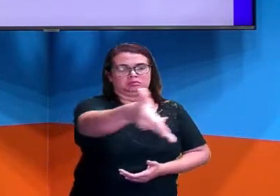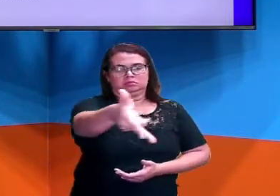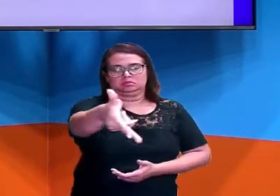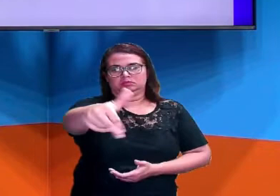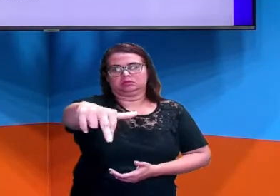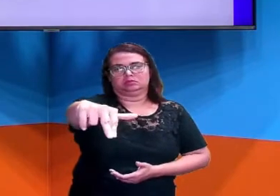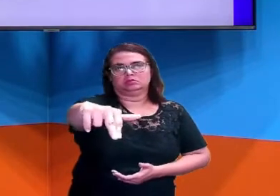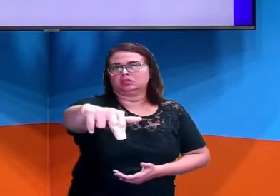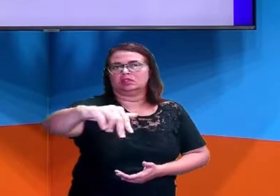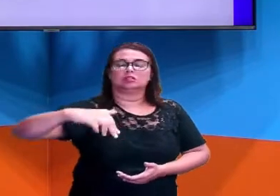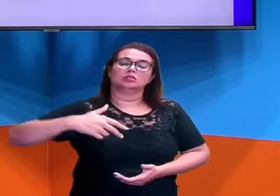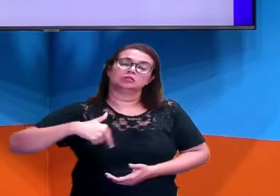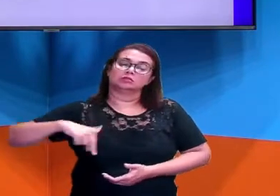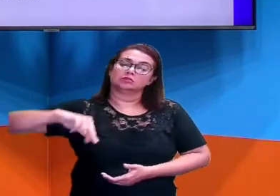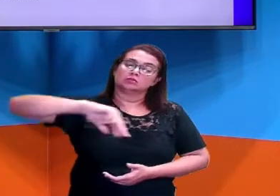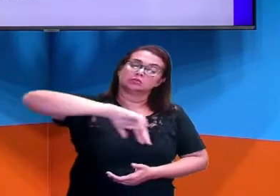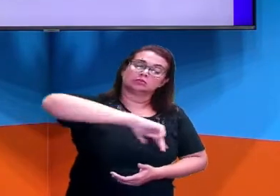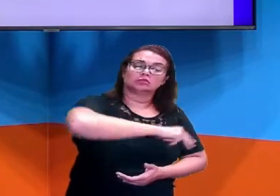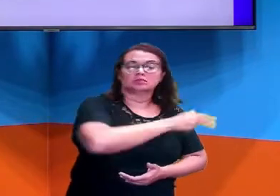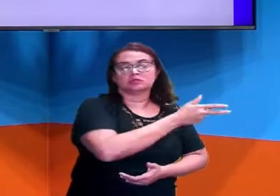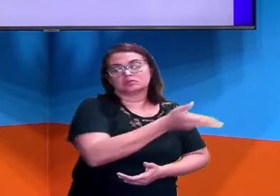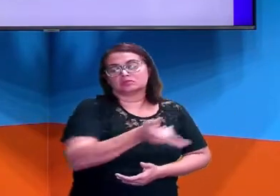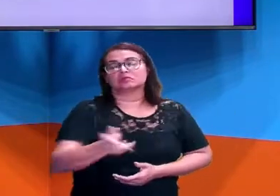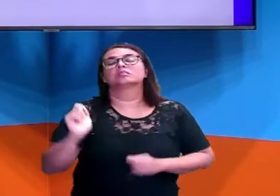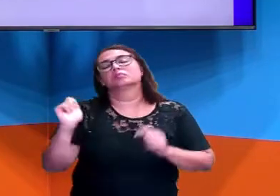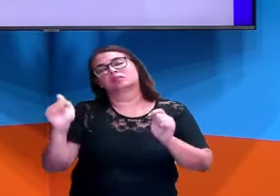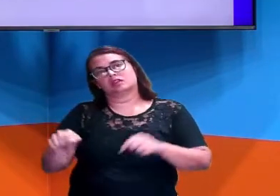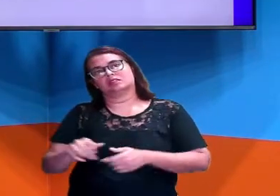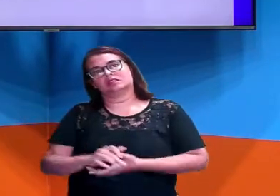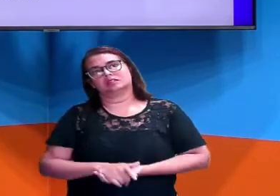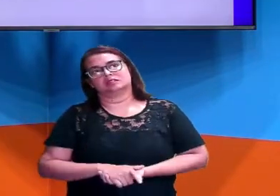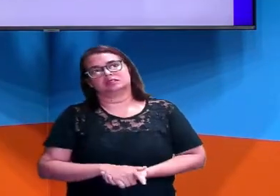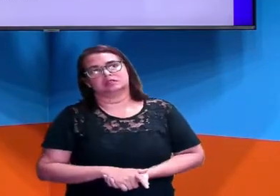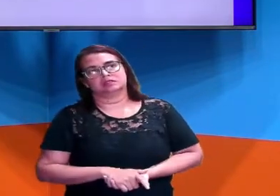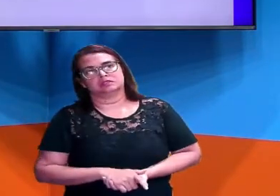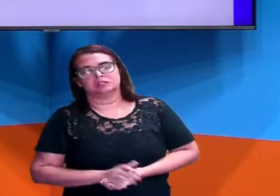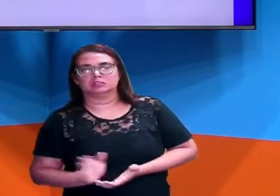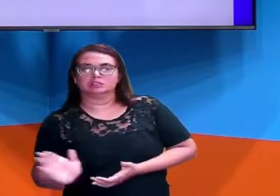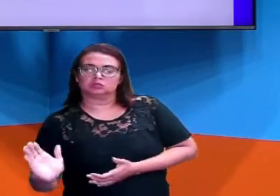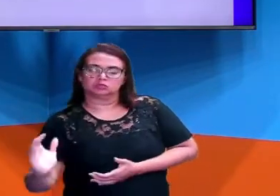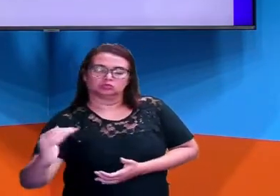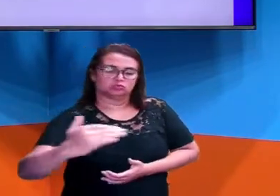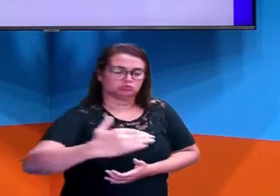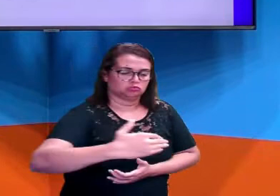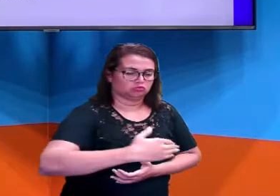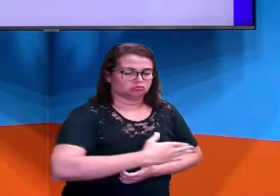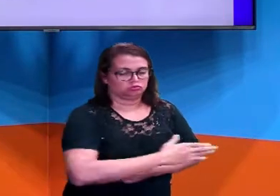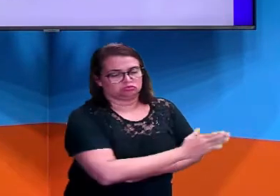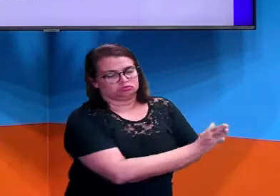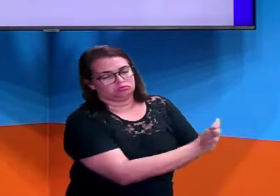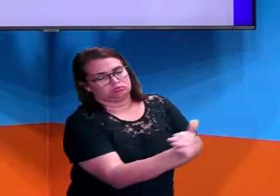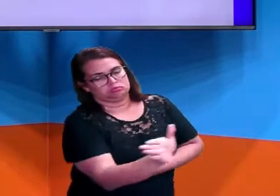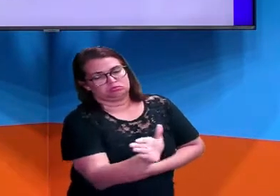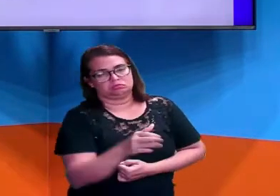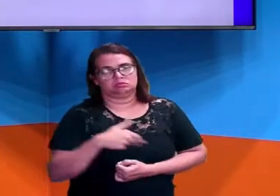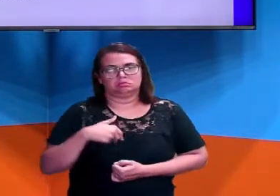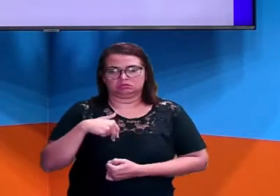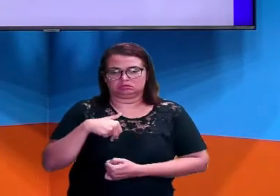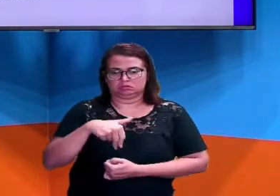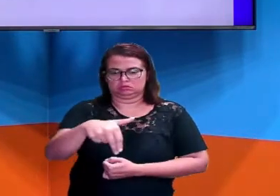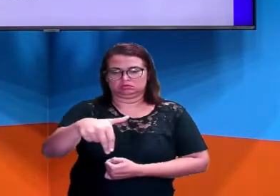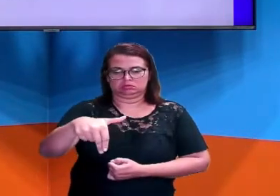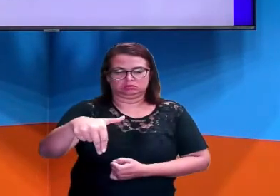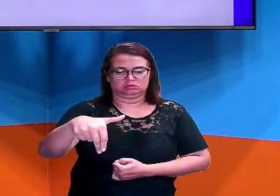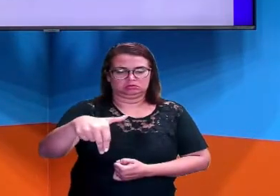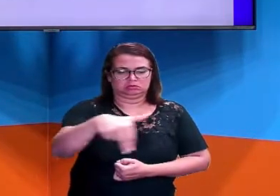virar para entrar em um outro local que eu precise fazer uma curva. Mas é importante a gente se